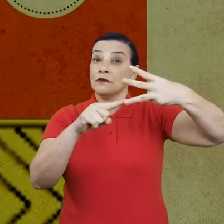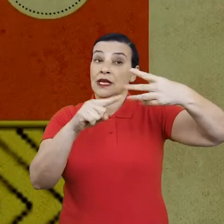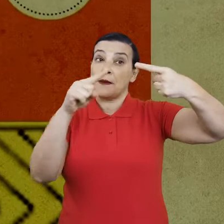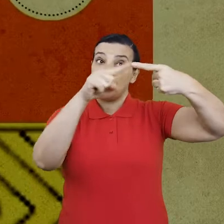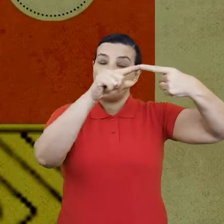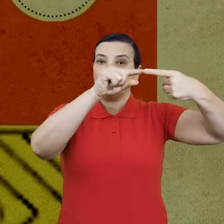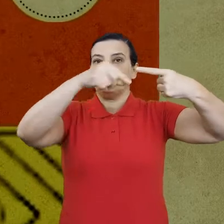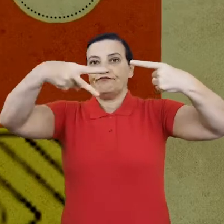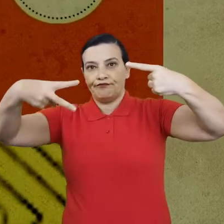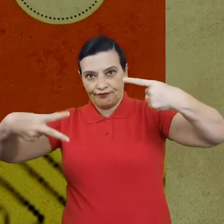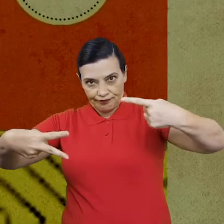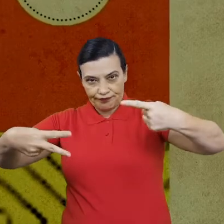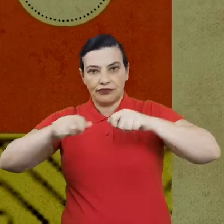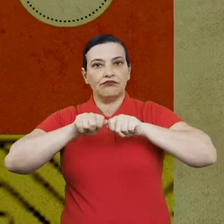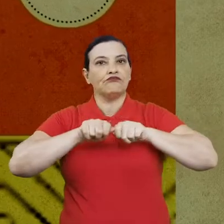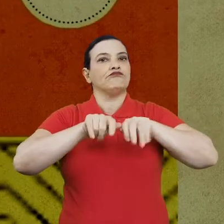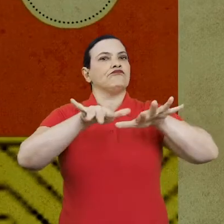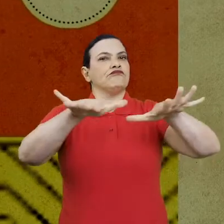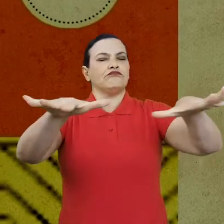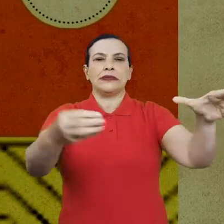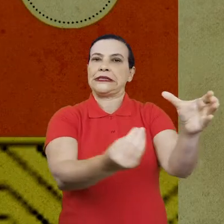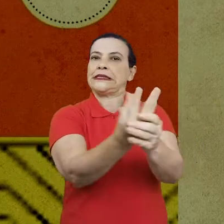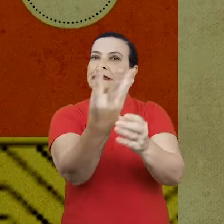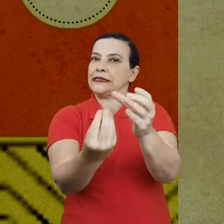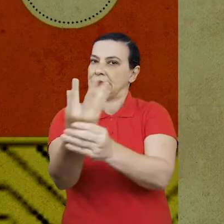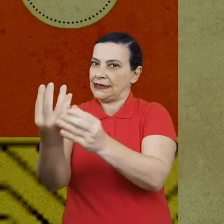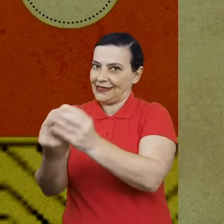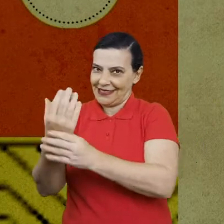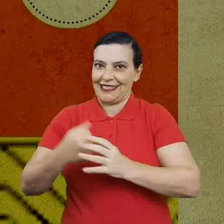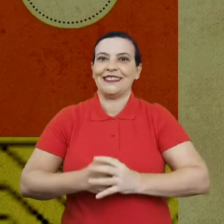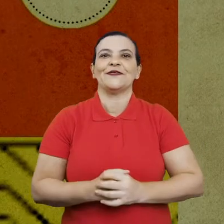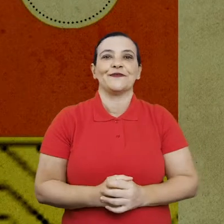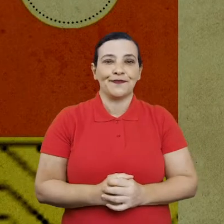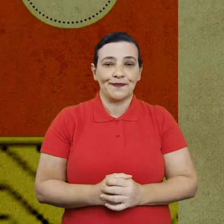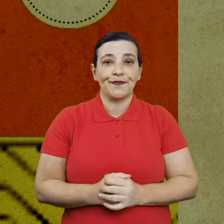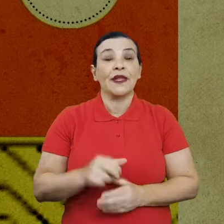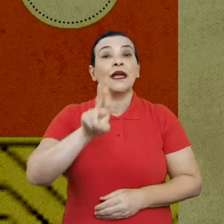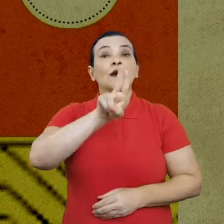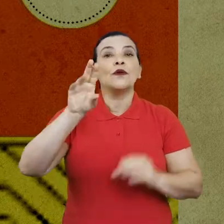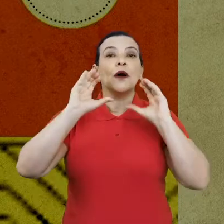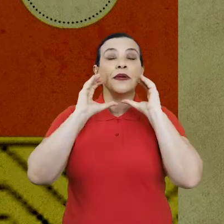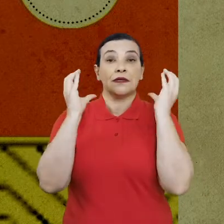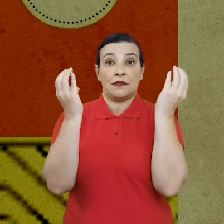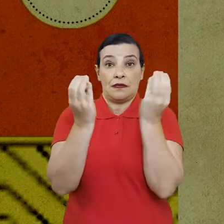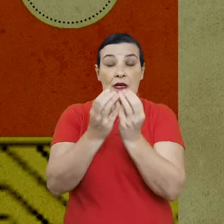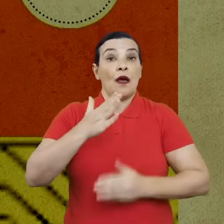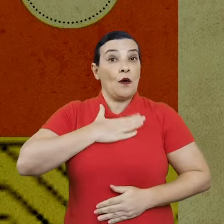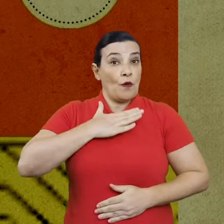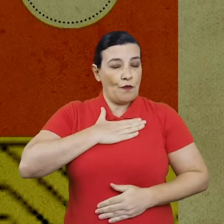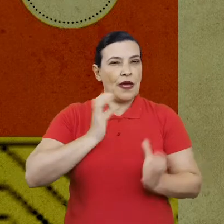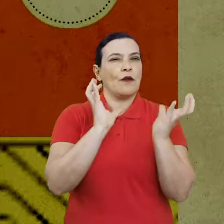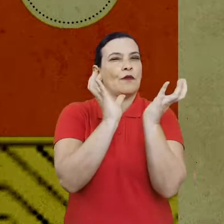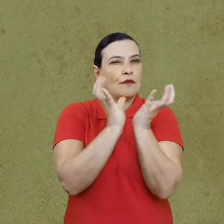Vertadã e deram origem a outras séries de clãs. O nome da comunidade onde meu povo